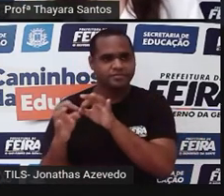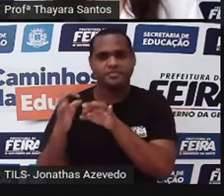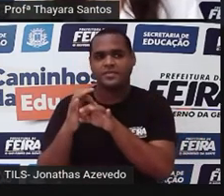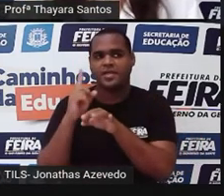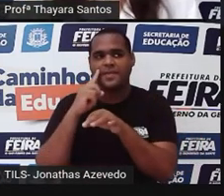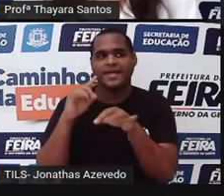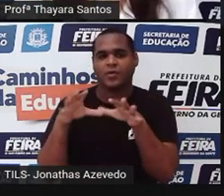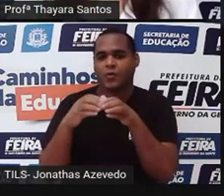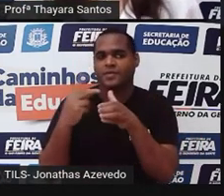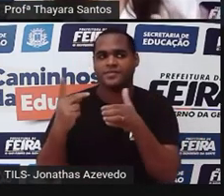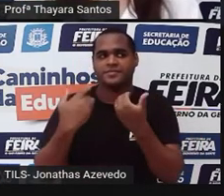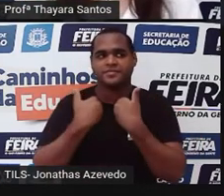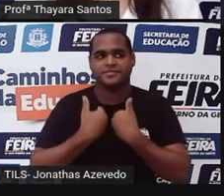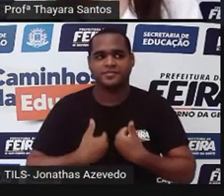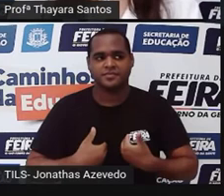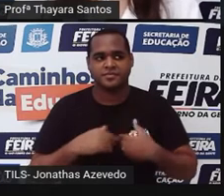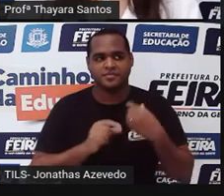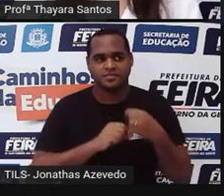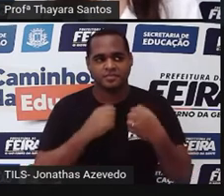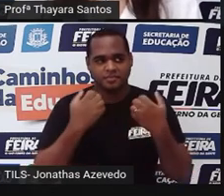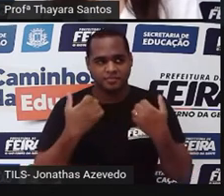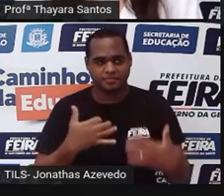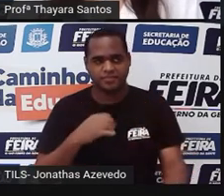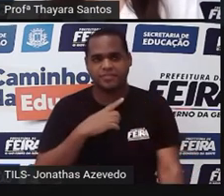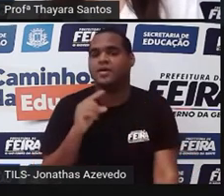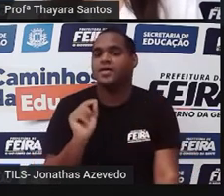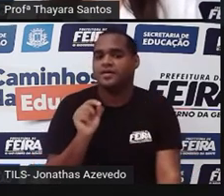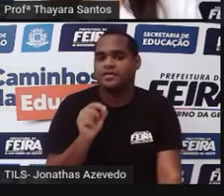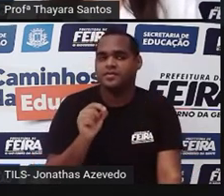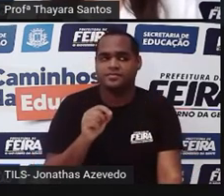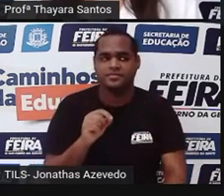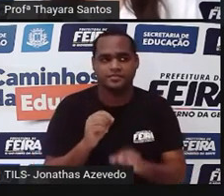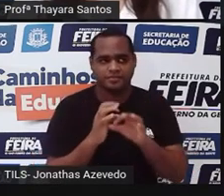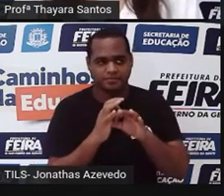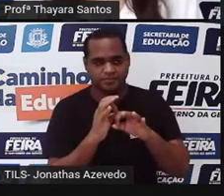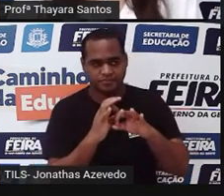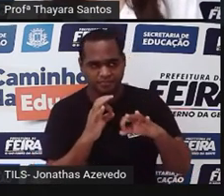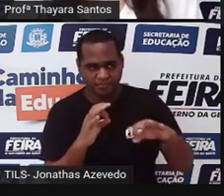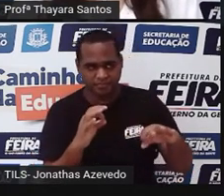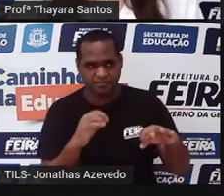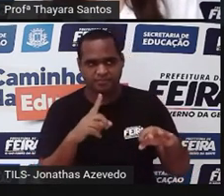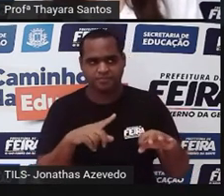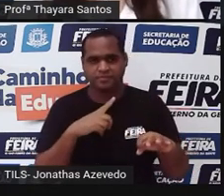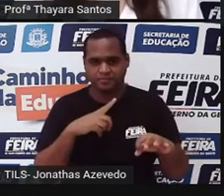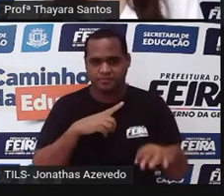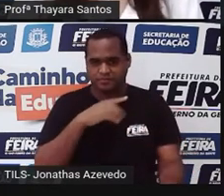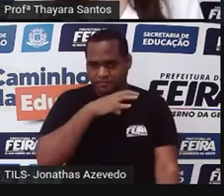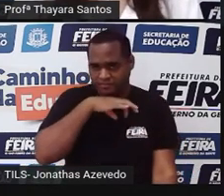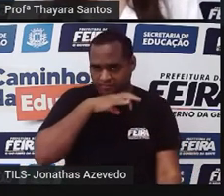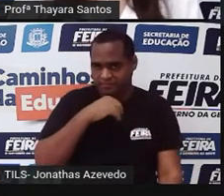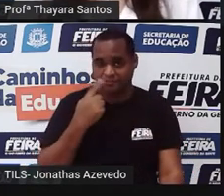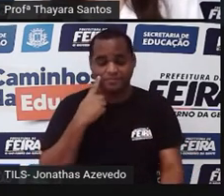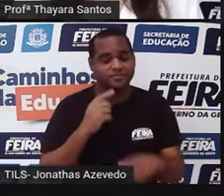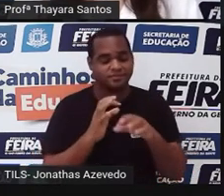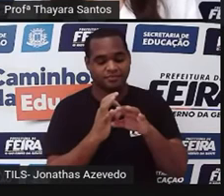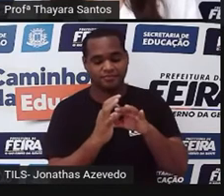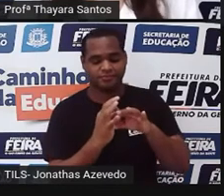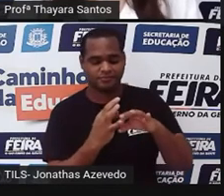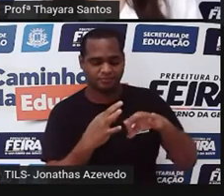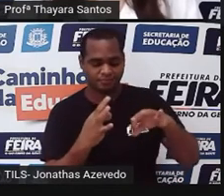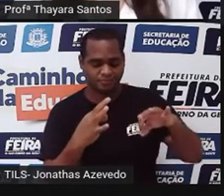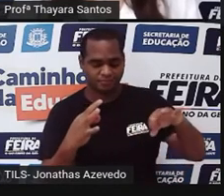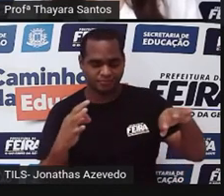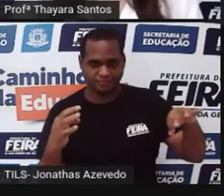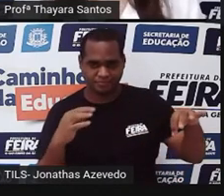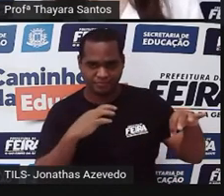o corpo dela. Que são os anéis que a gente chama. Esses animais também têm um corpo alongado e cilíndrico. E eles